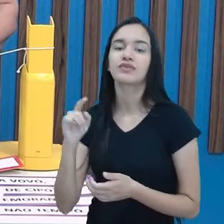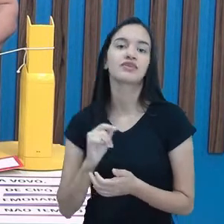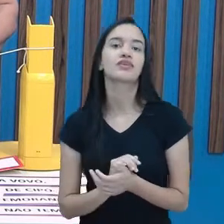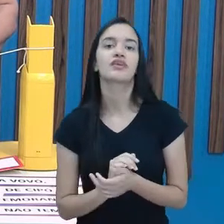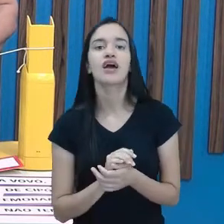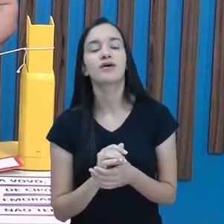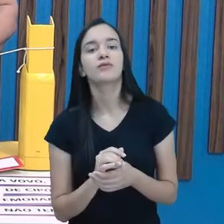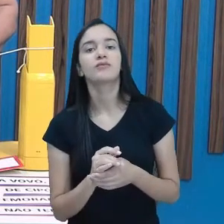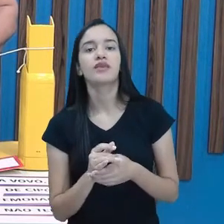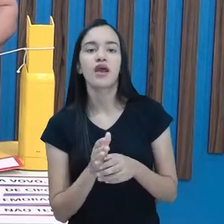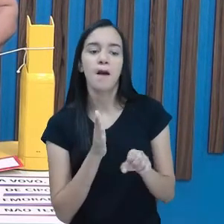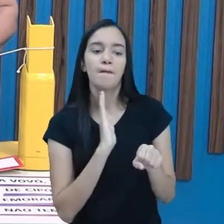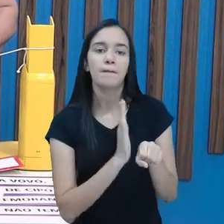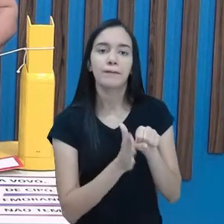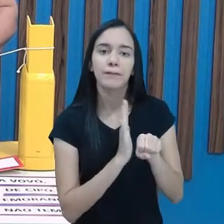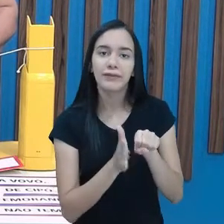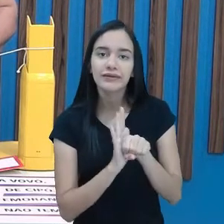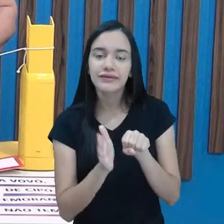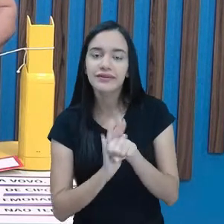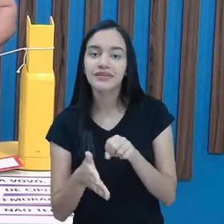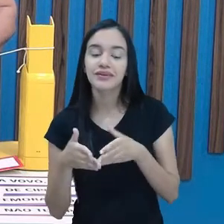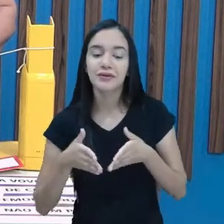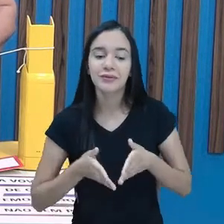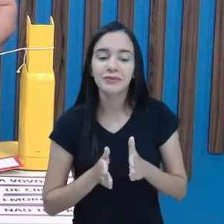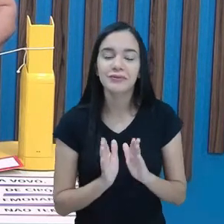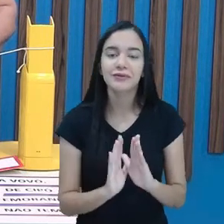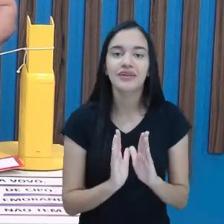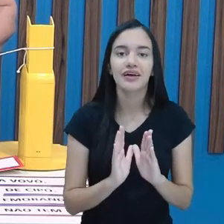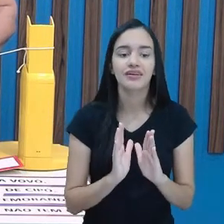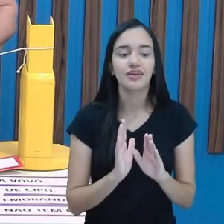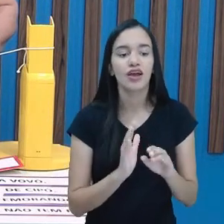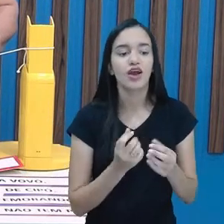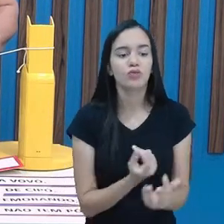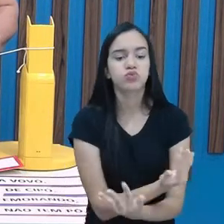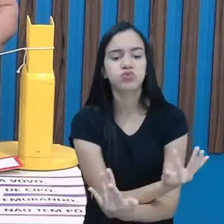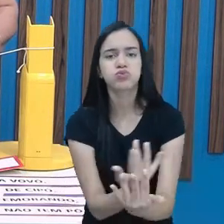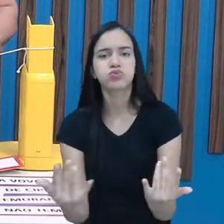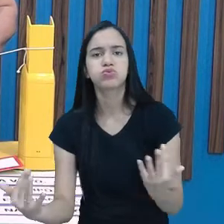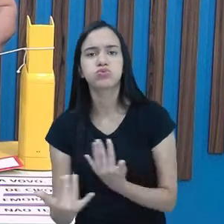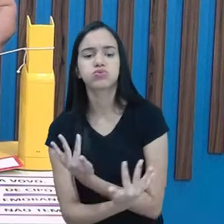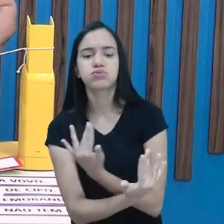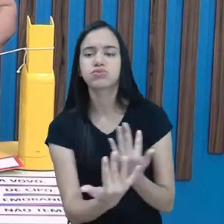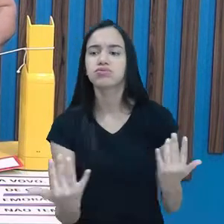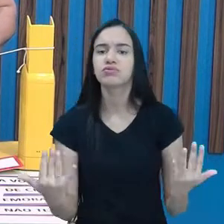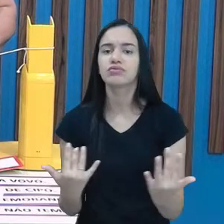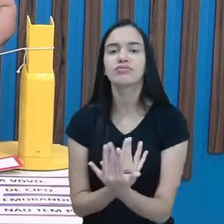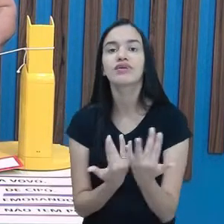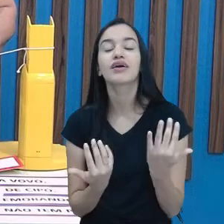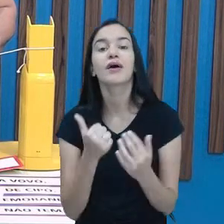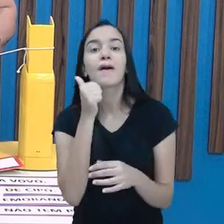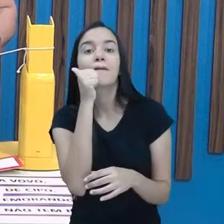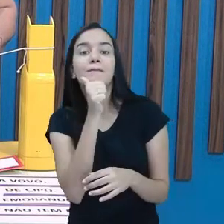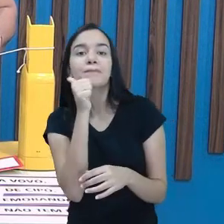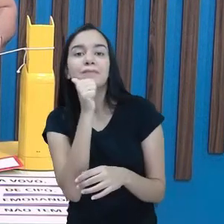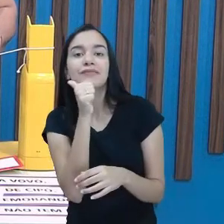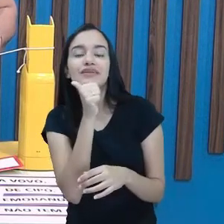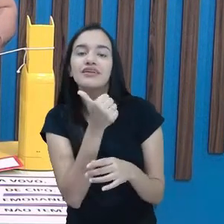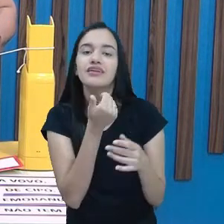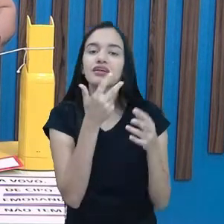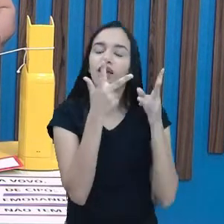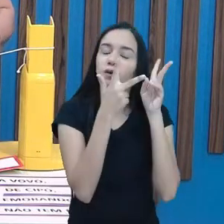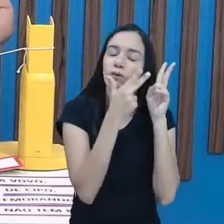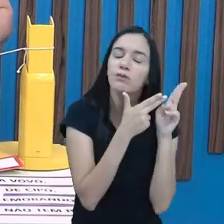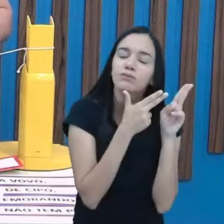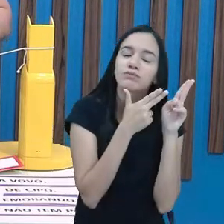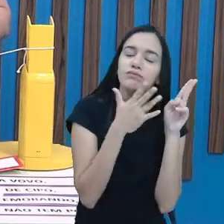Batatinha quando nasce, espalha a rama pelo chão. Olha a menininha. Menininha quando dorme, põe